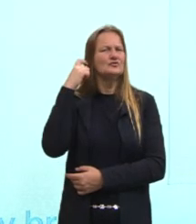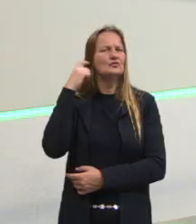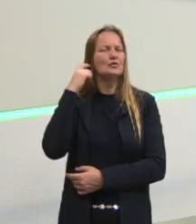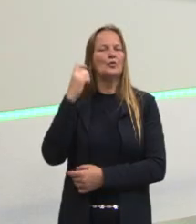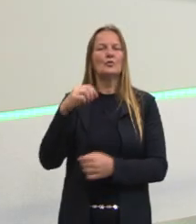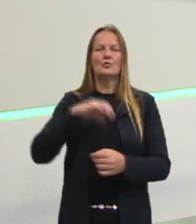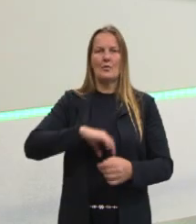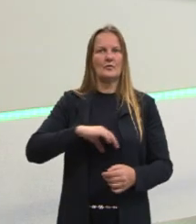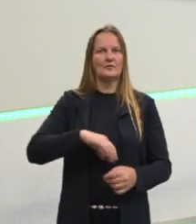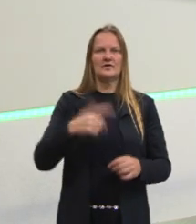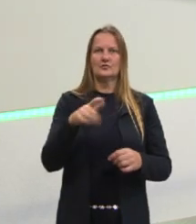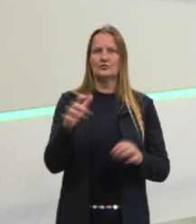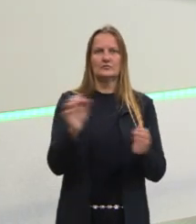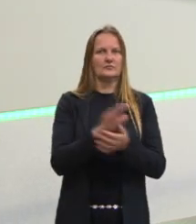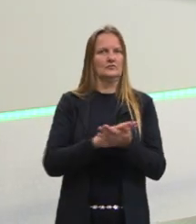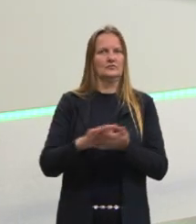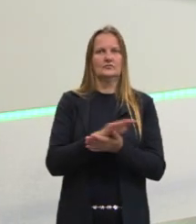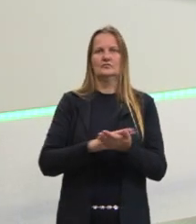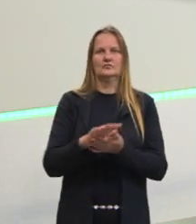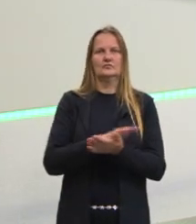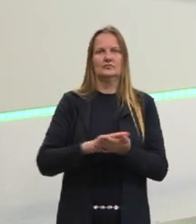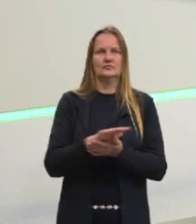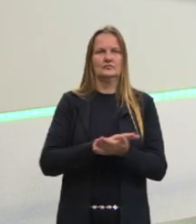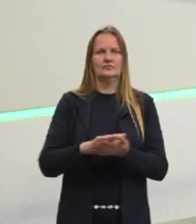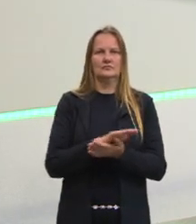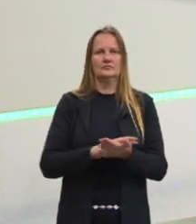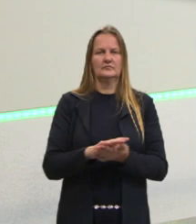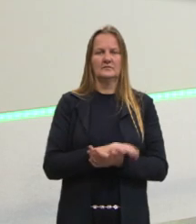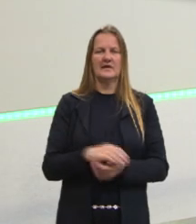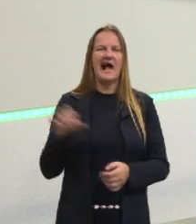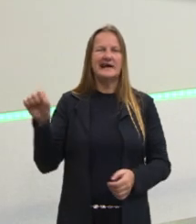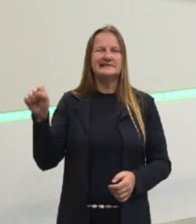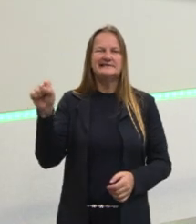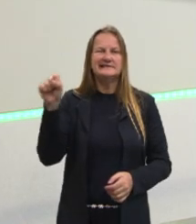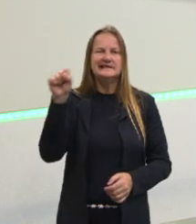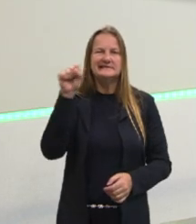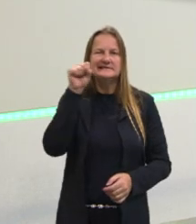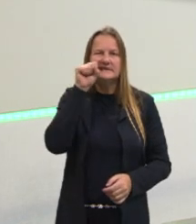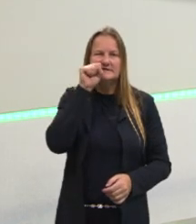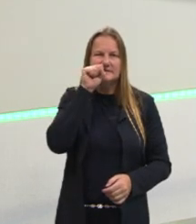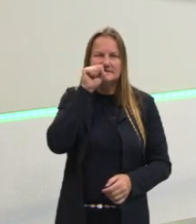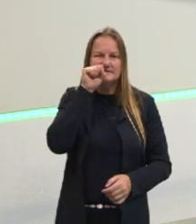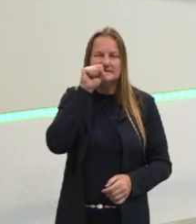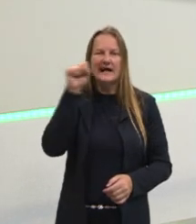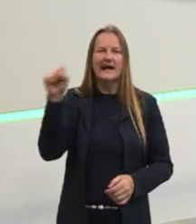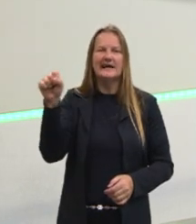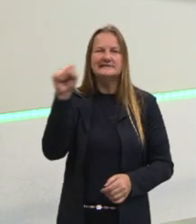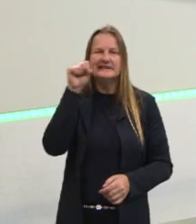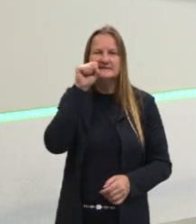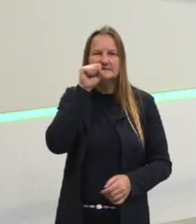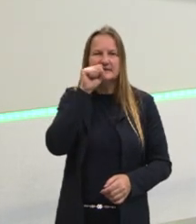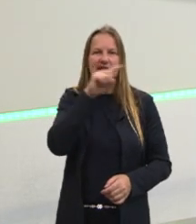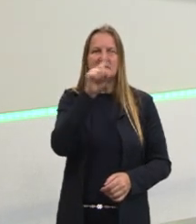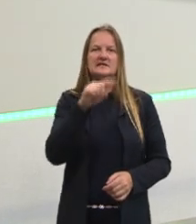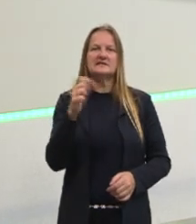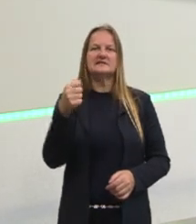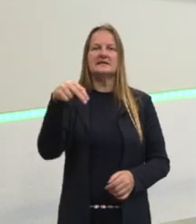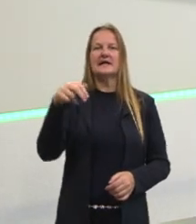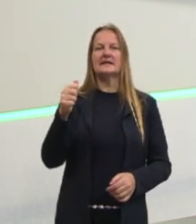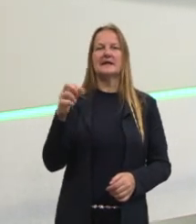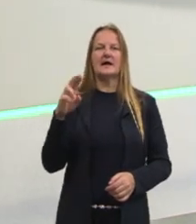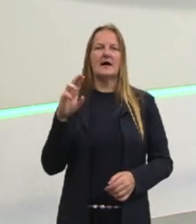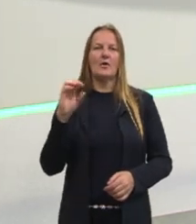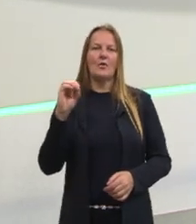se fosse o SS, essa cedilha, SANA-ÓRIA, que significa cenoura, tá?